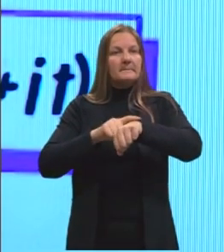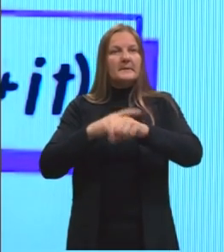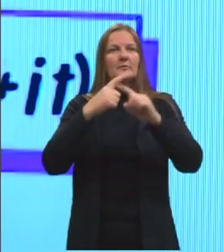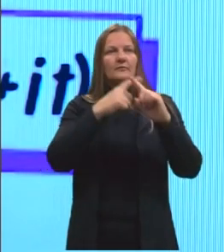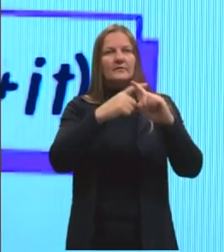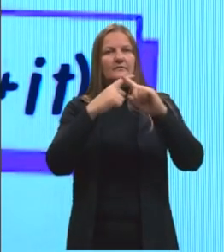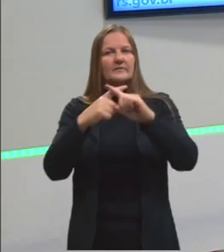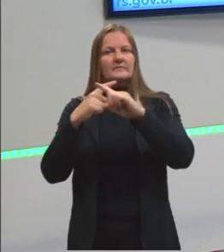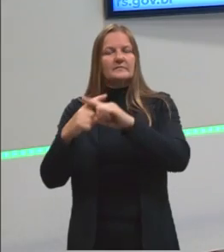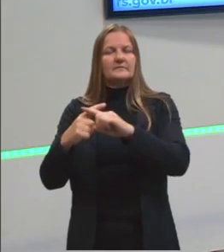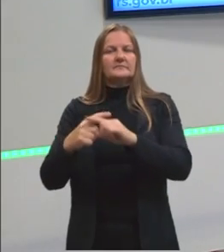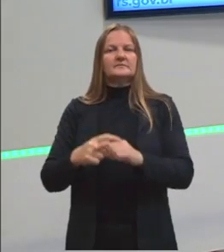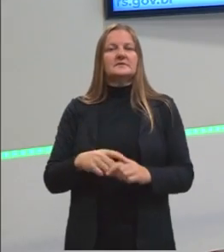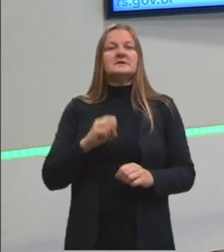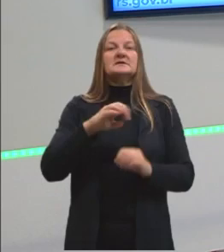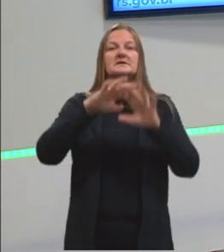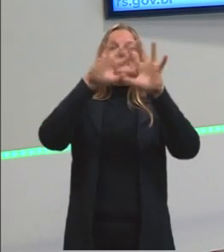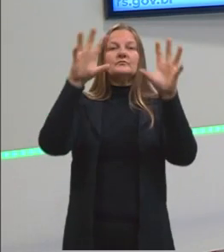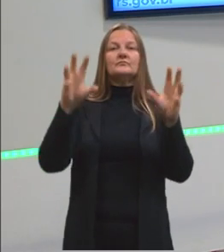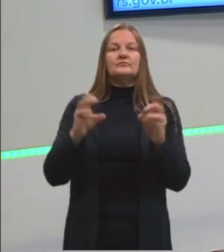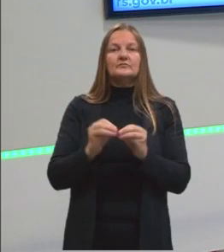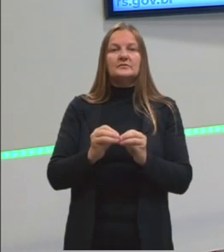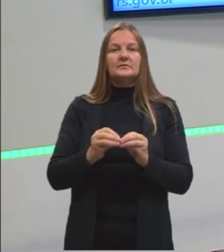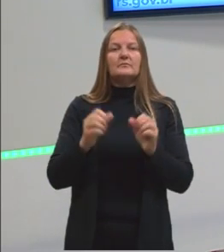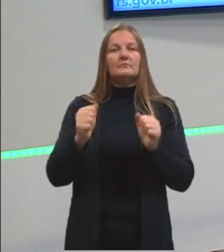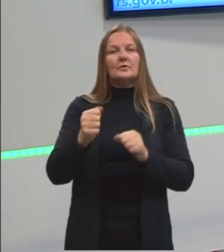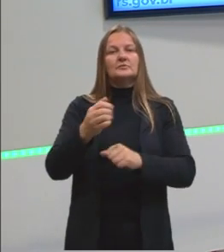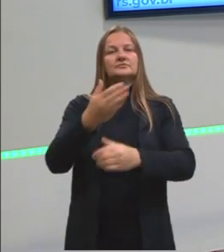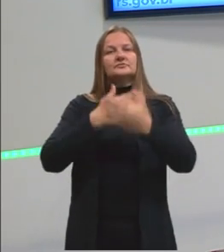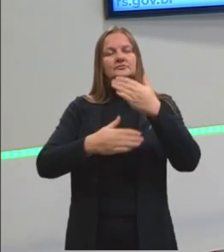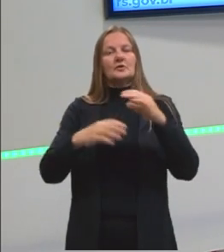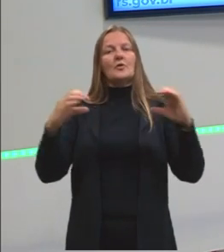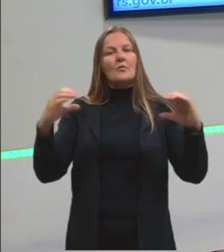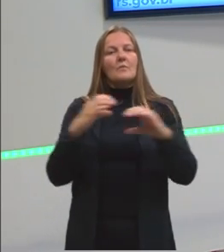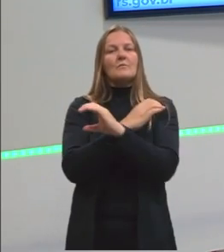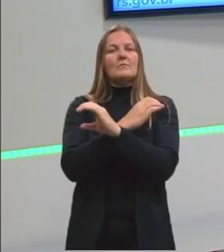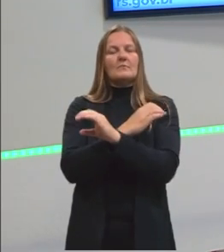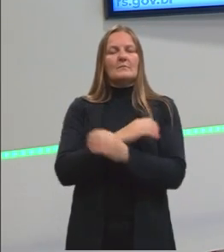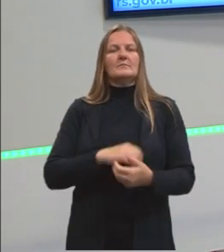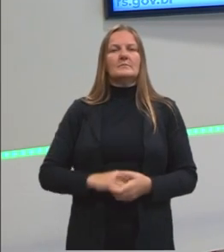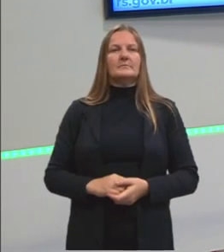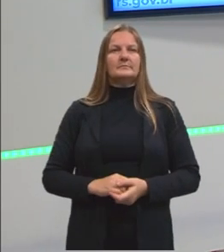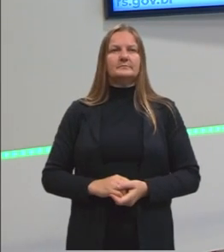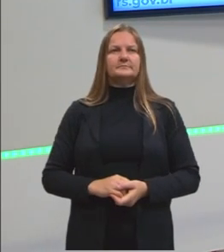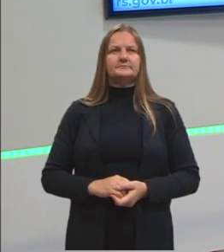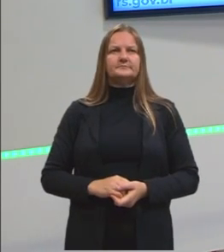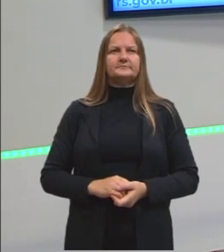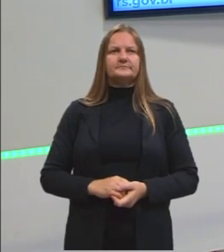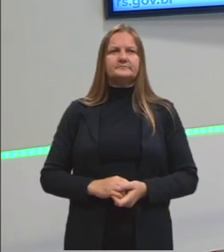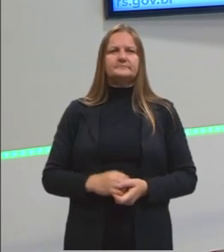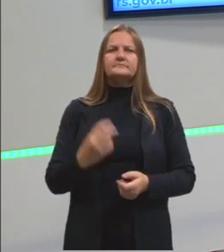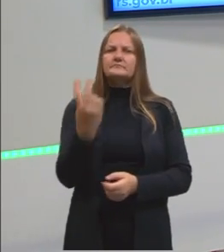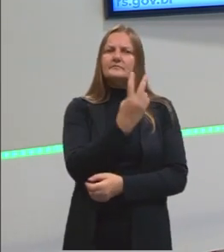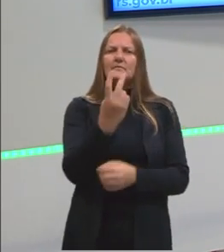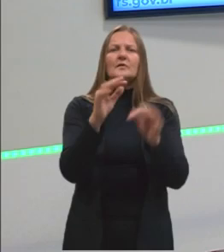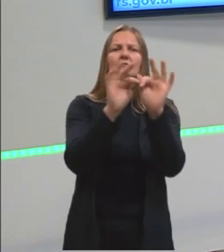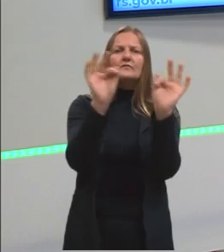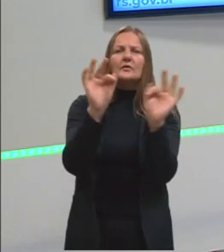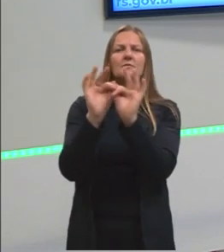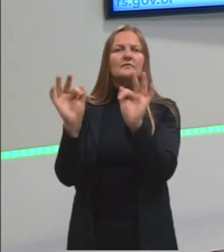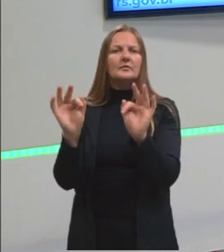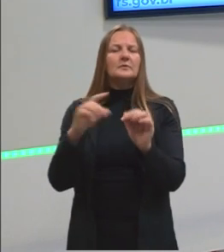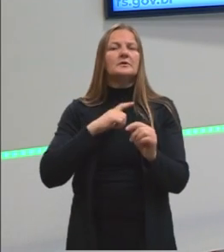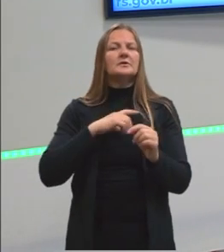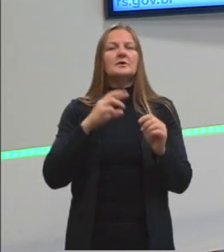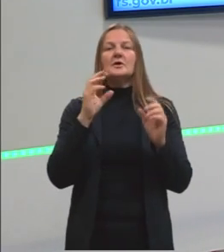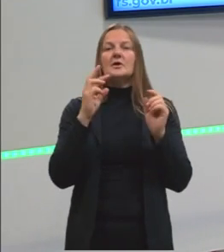Agora, se eu quero um montante, a gente pode usar aquela fórmula mais completinha, tá? Ambas as formas, elas vão chegar